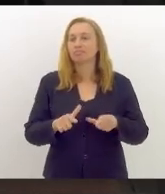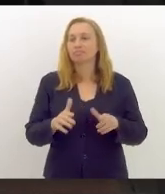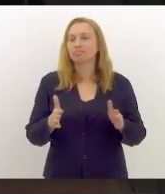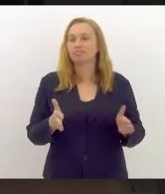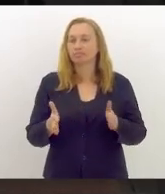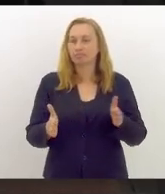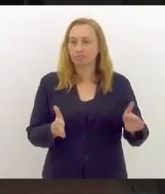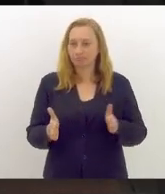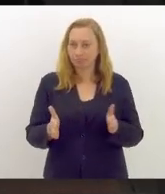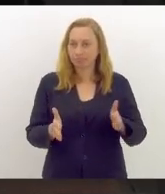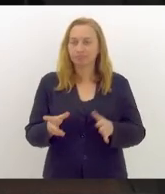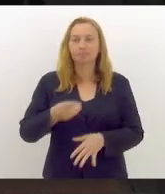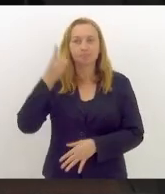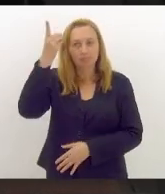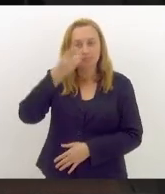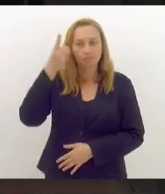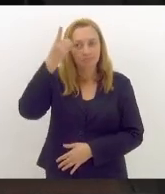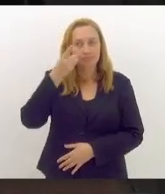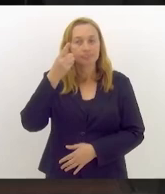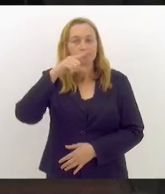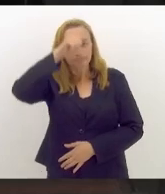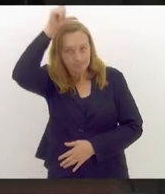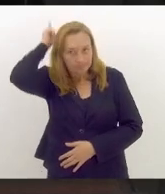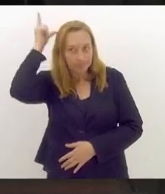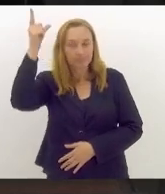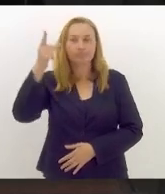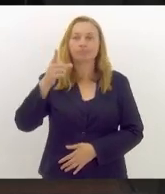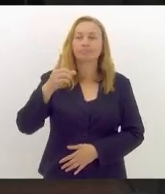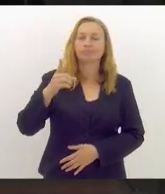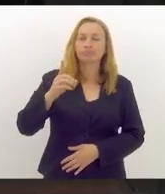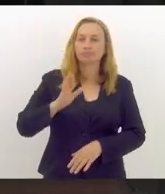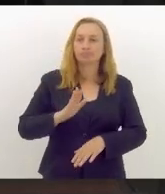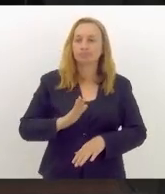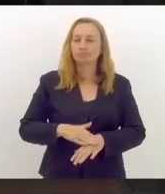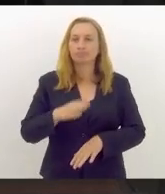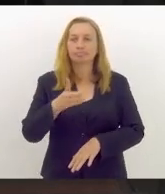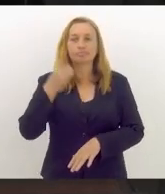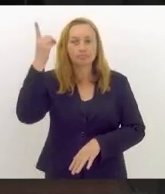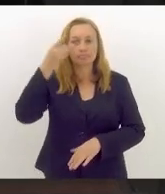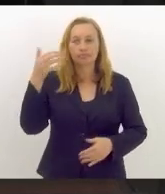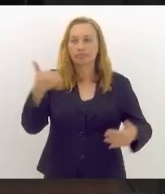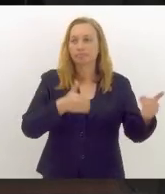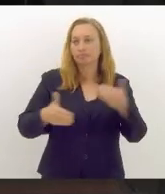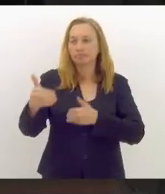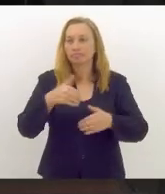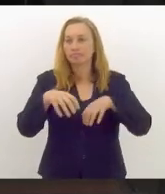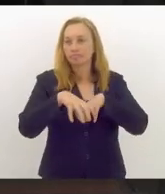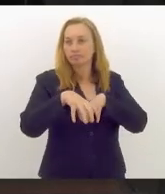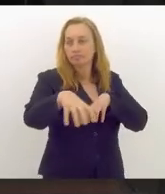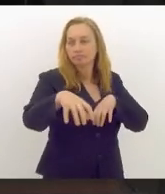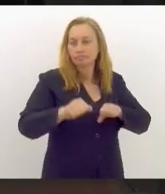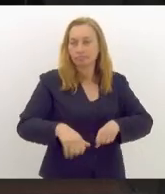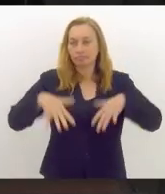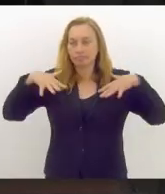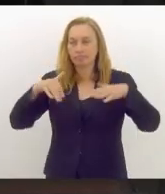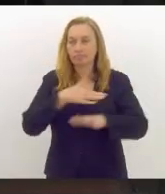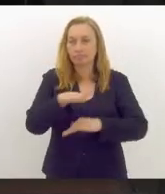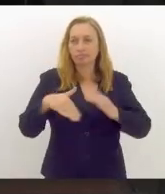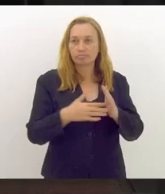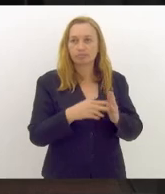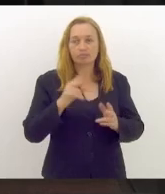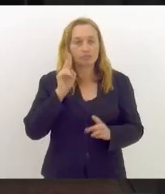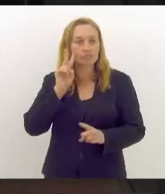Paulo, deputado Luiz Martins, demais deputados e deputadas que começam a ingressar no plenário virtual, cidadãos e cidadãs